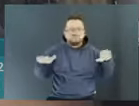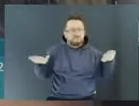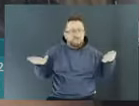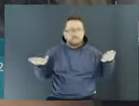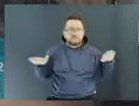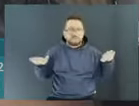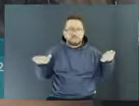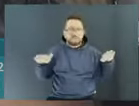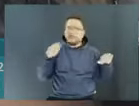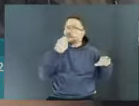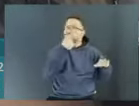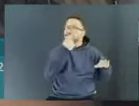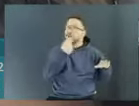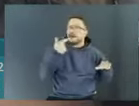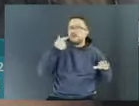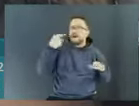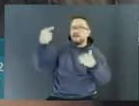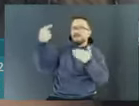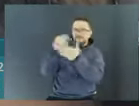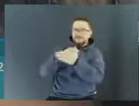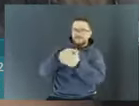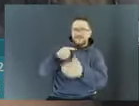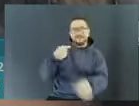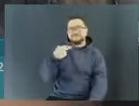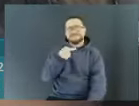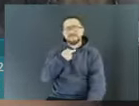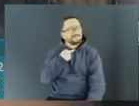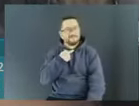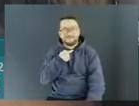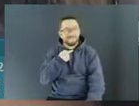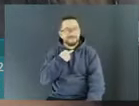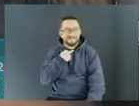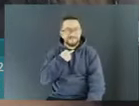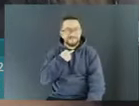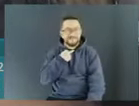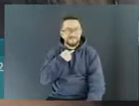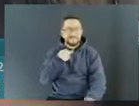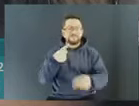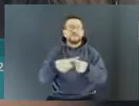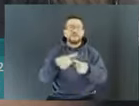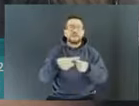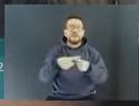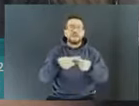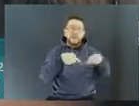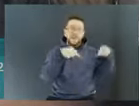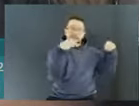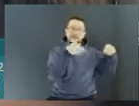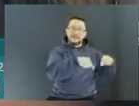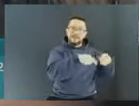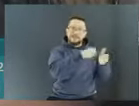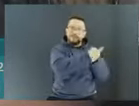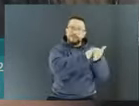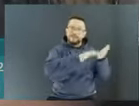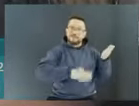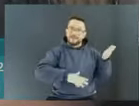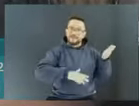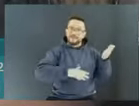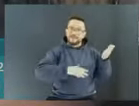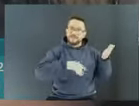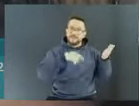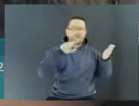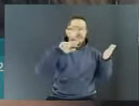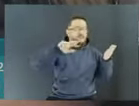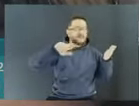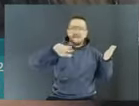perguntou, não é possível, porque seria caracterizar em uma atividade de serviço. E a nossa atividade é uma atividade imobiliária. Nós fazemos locação